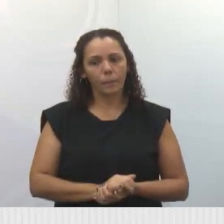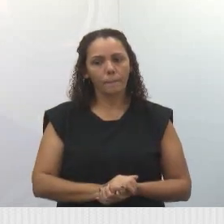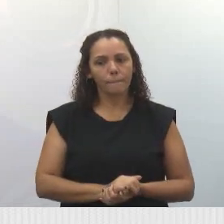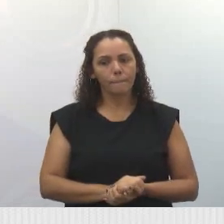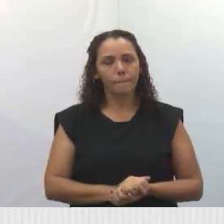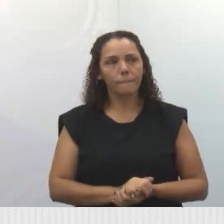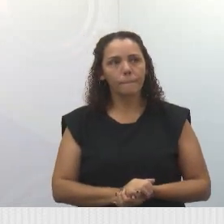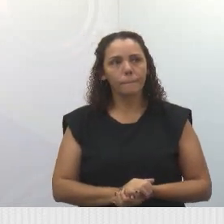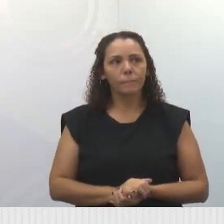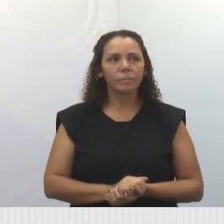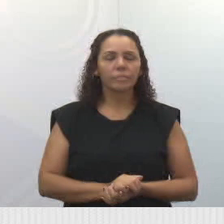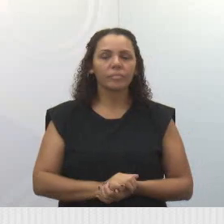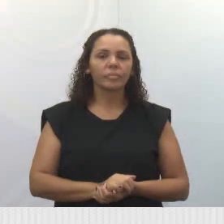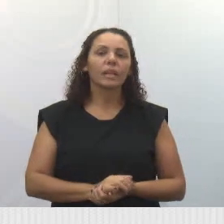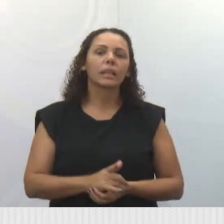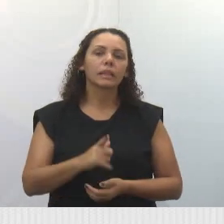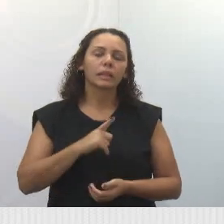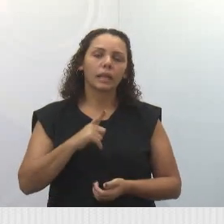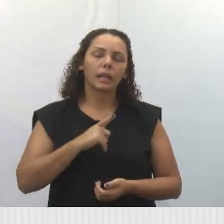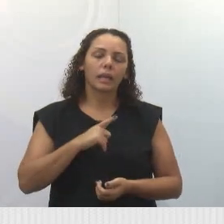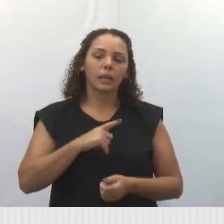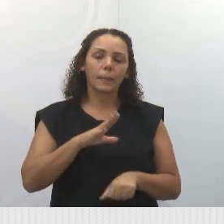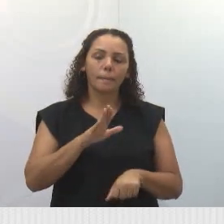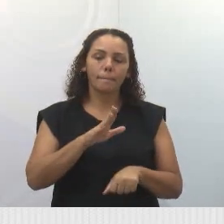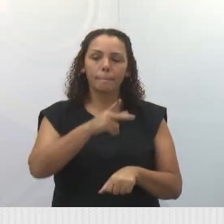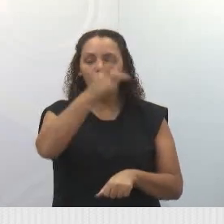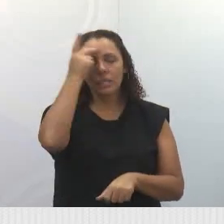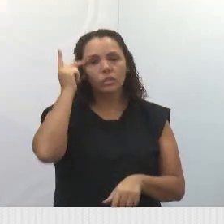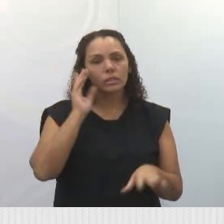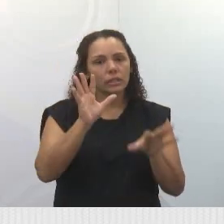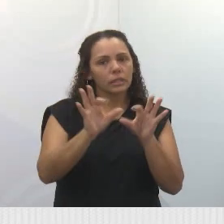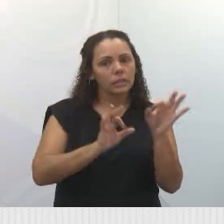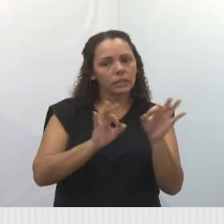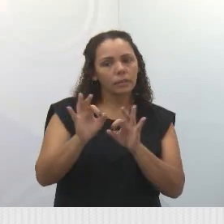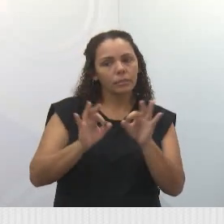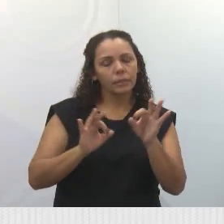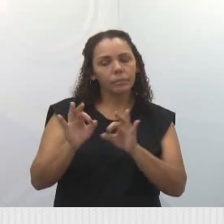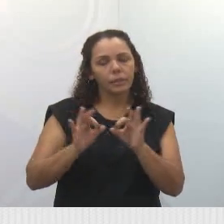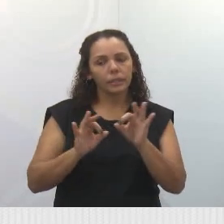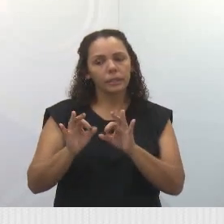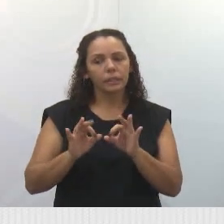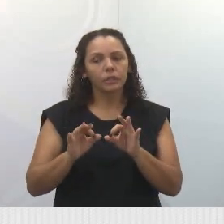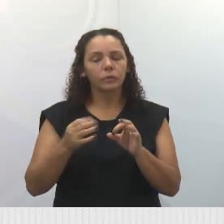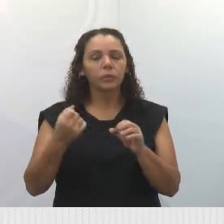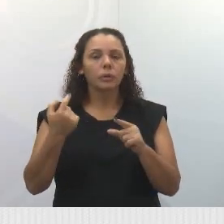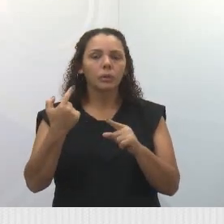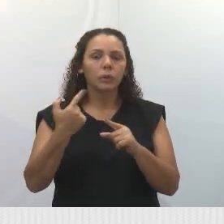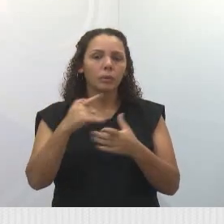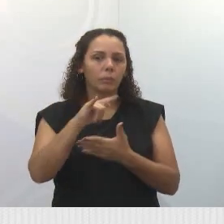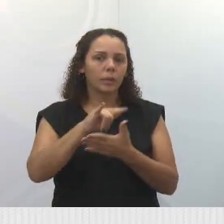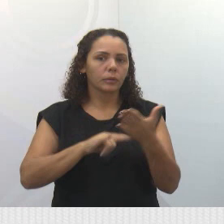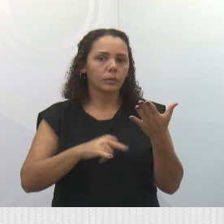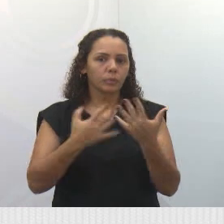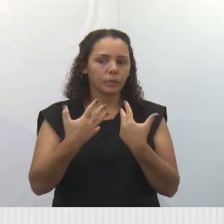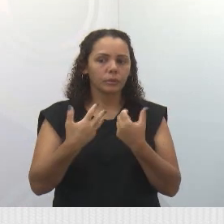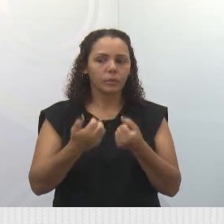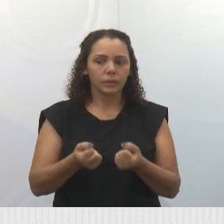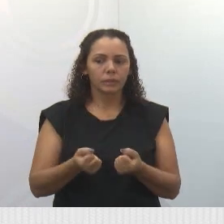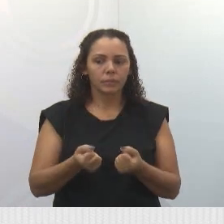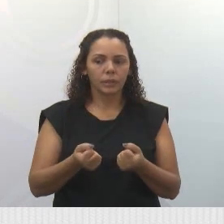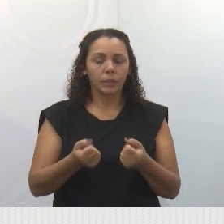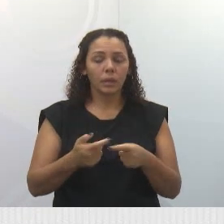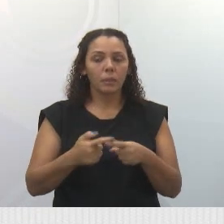Então, é lógico que tem bastante gente que ainda estão nesse processo de receber o título definitivo no caso,